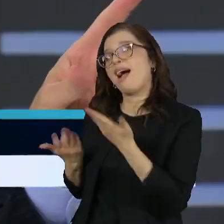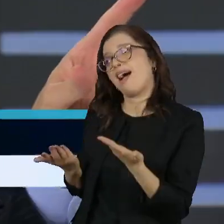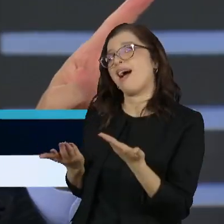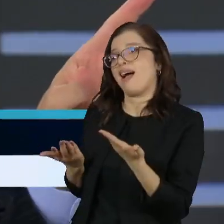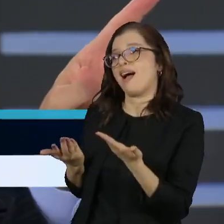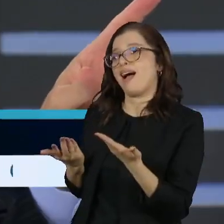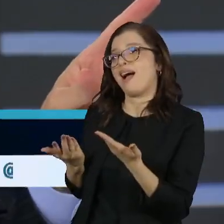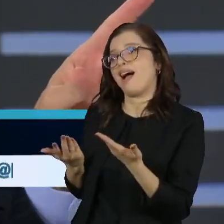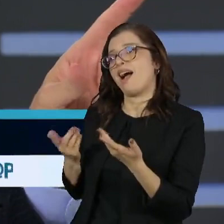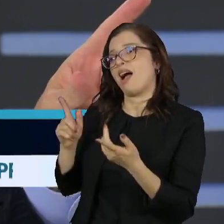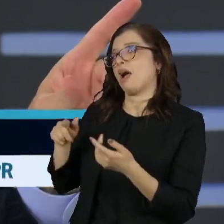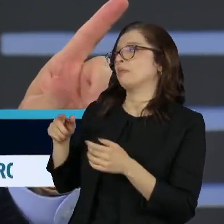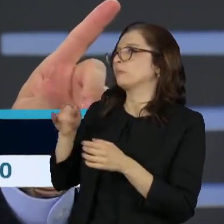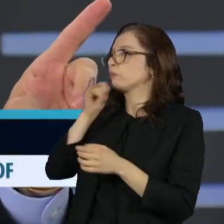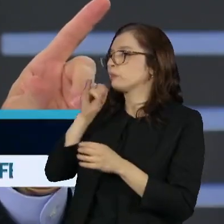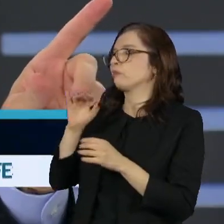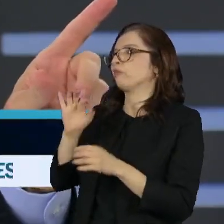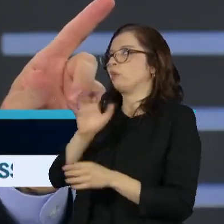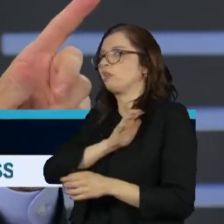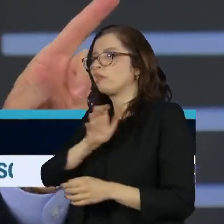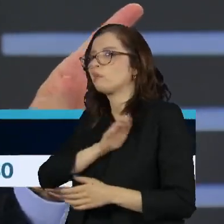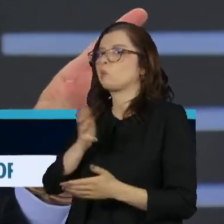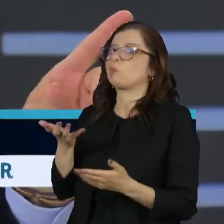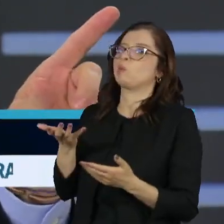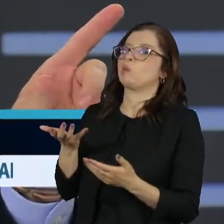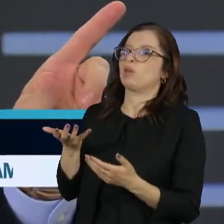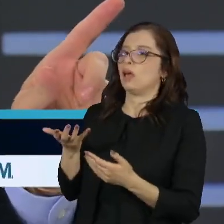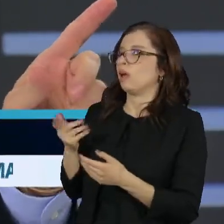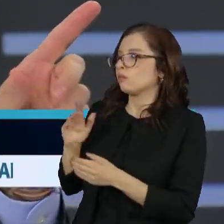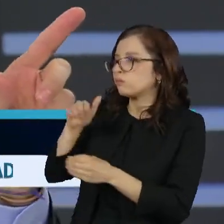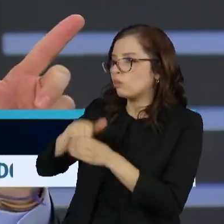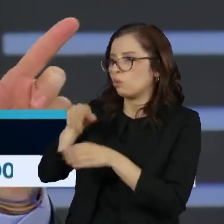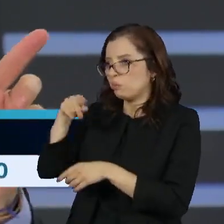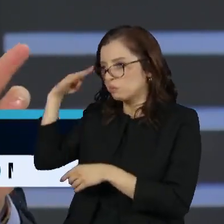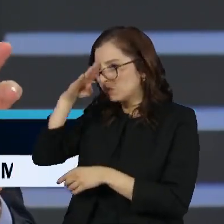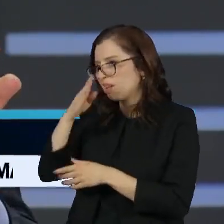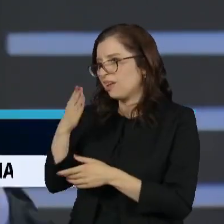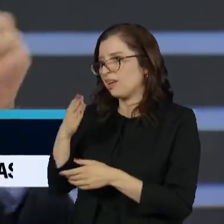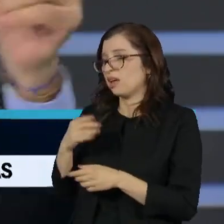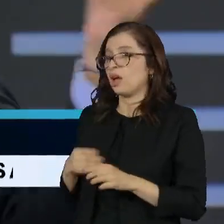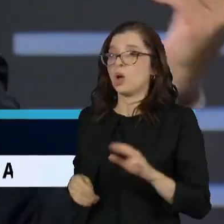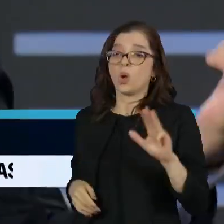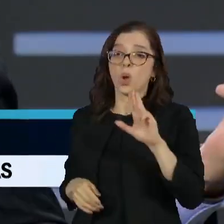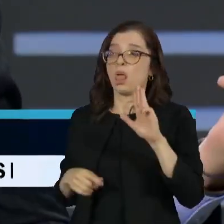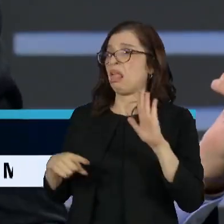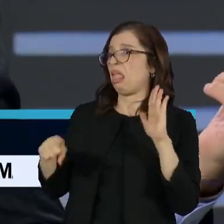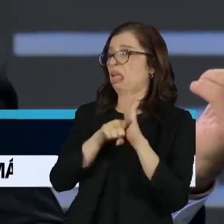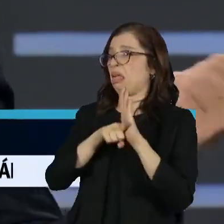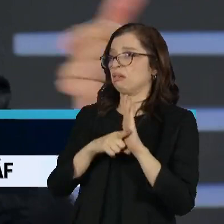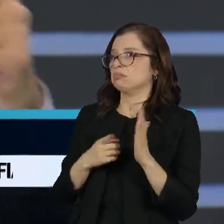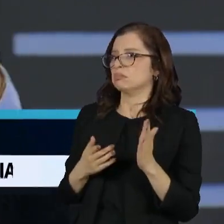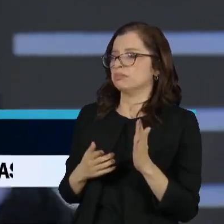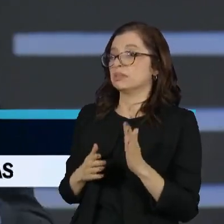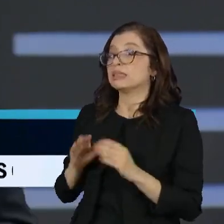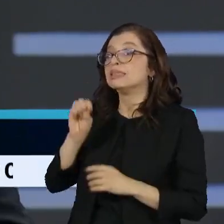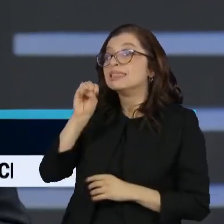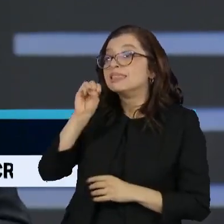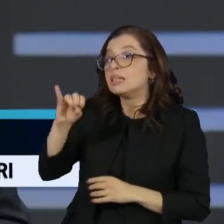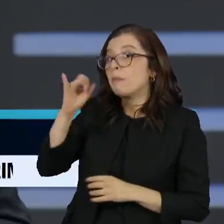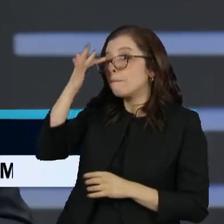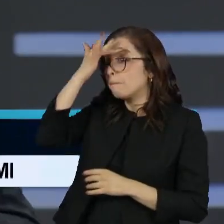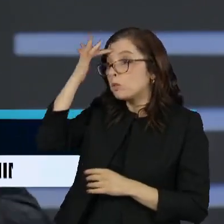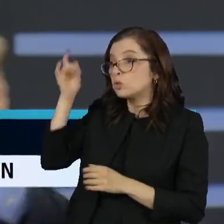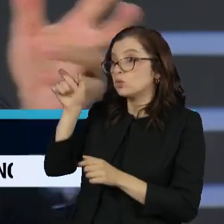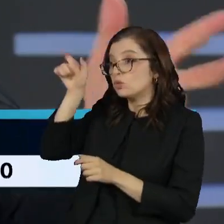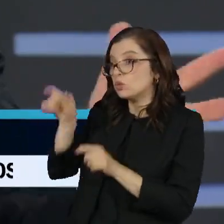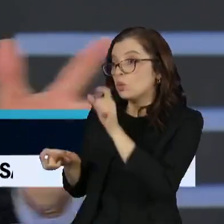percepção dele no Lula tende a ser mais negativa ao longo do ano. Se o sujeito mesmo de renda mais alta votou com o Lula, a percepção acabou